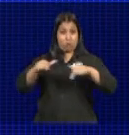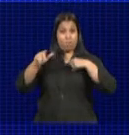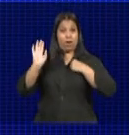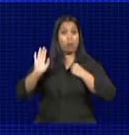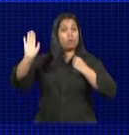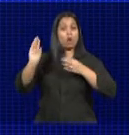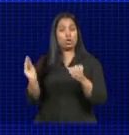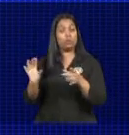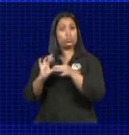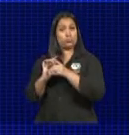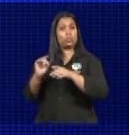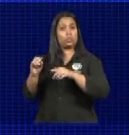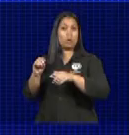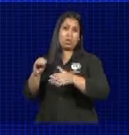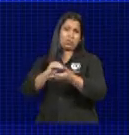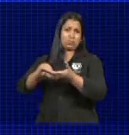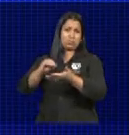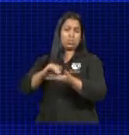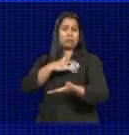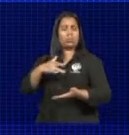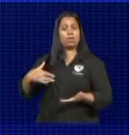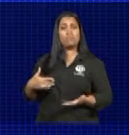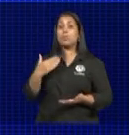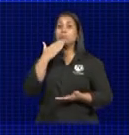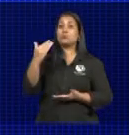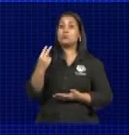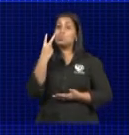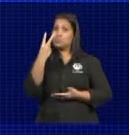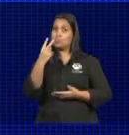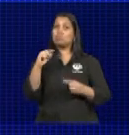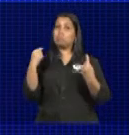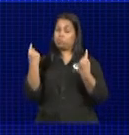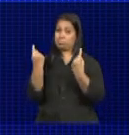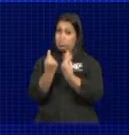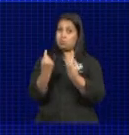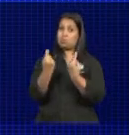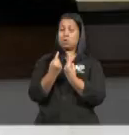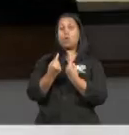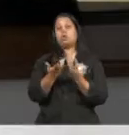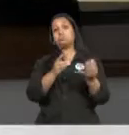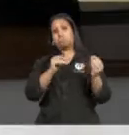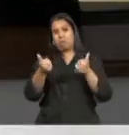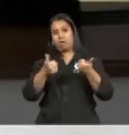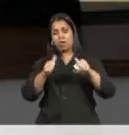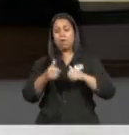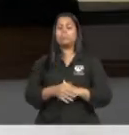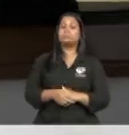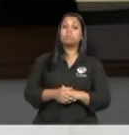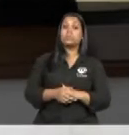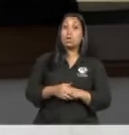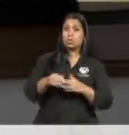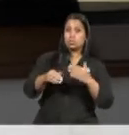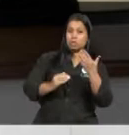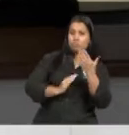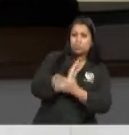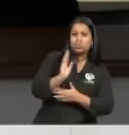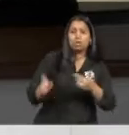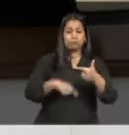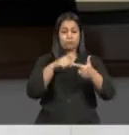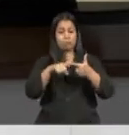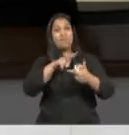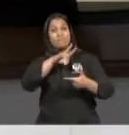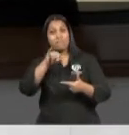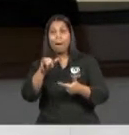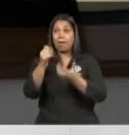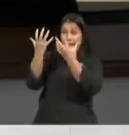voluntário junto à Secretaria de Saúde, foi solicitada a vista por duas sessões. Os projetos aprovados em segunda discussão